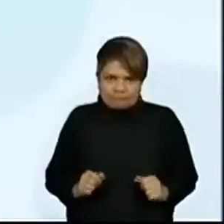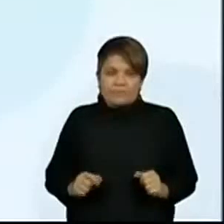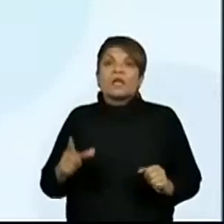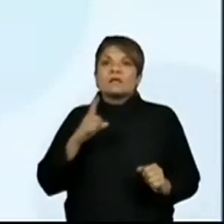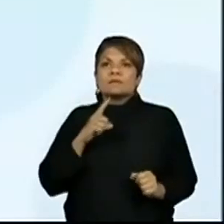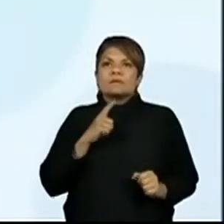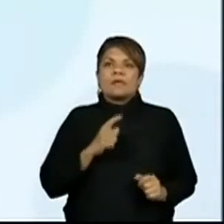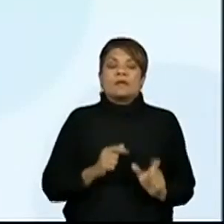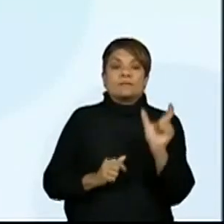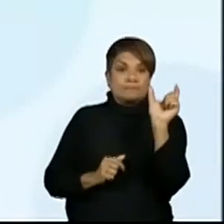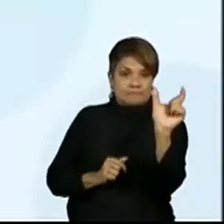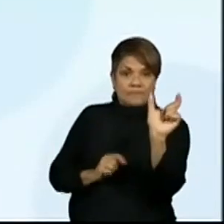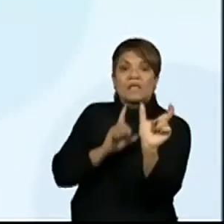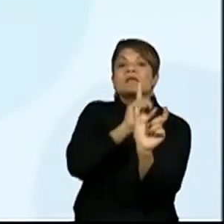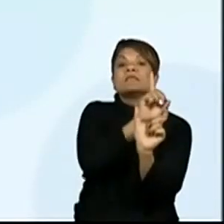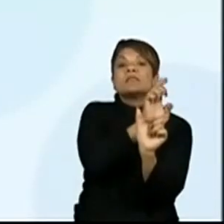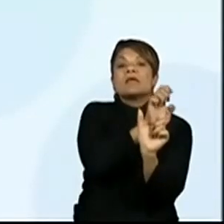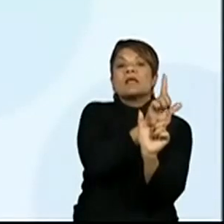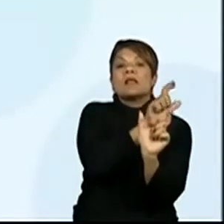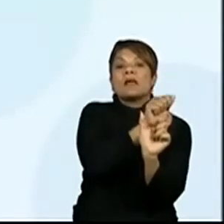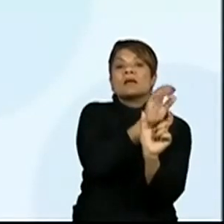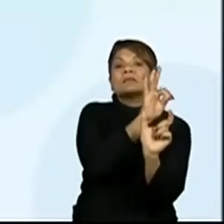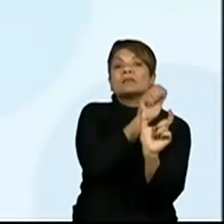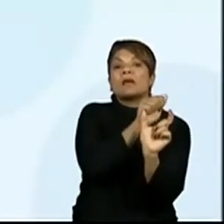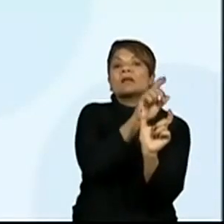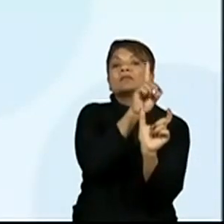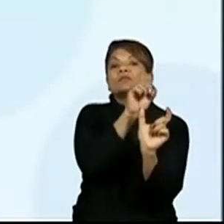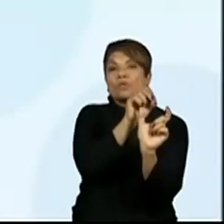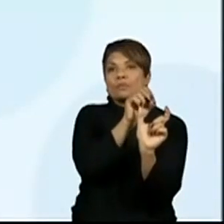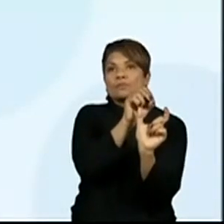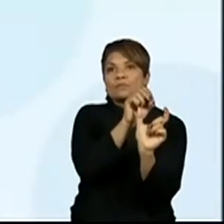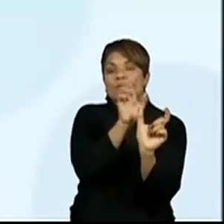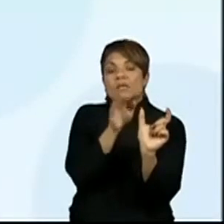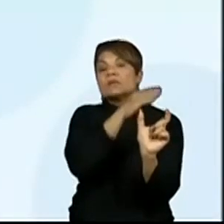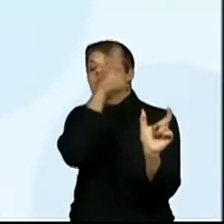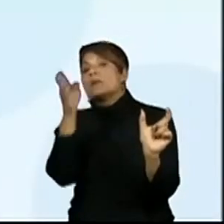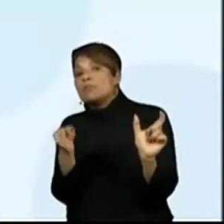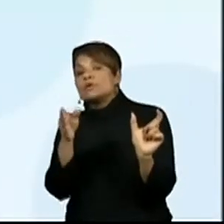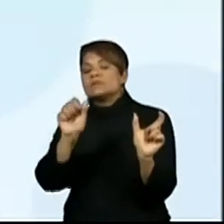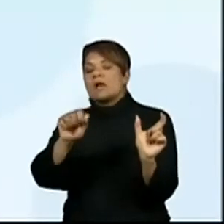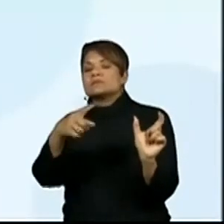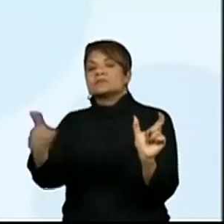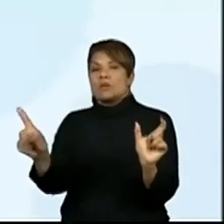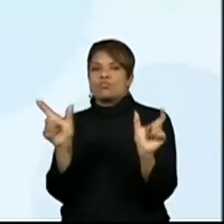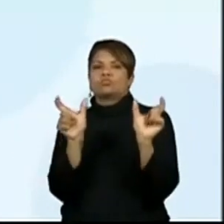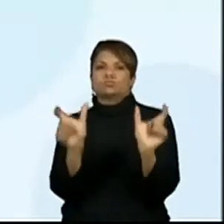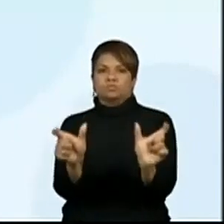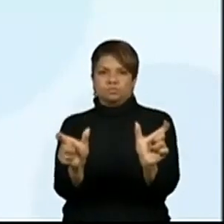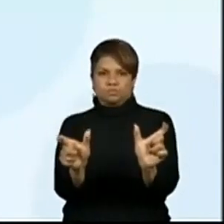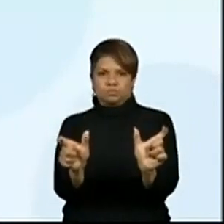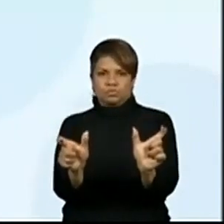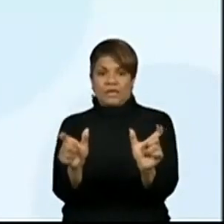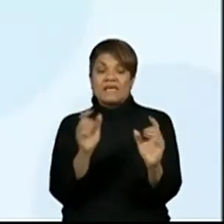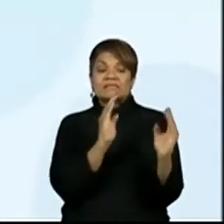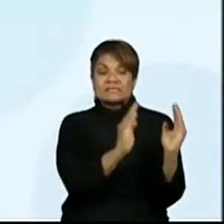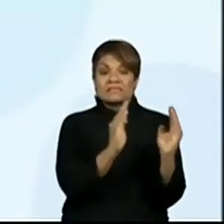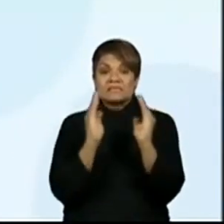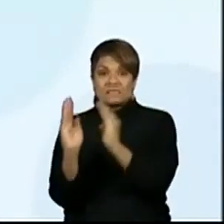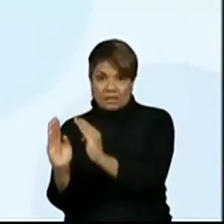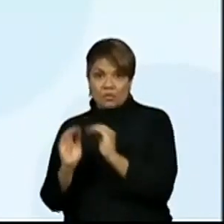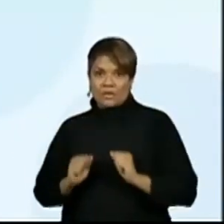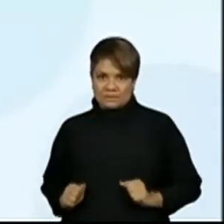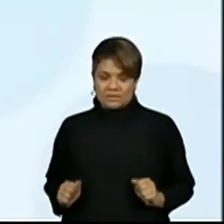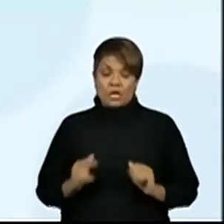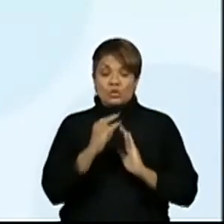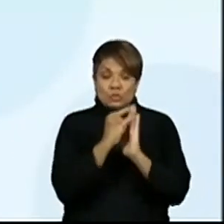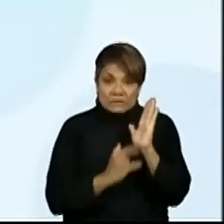tenho a palavra delatado e depois a palavra ação. Eu disse que no texto elas estão